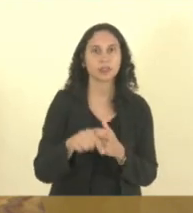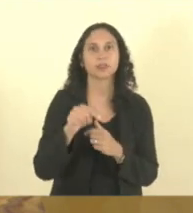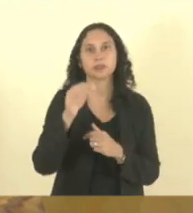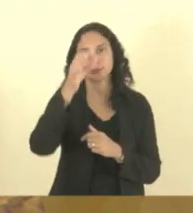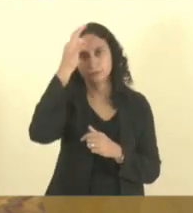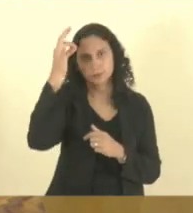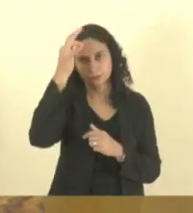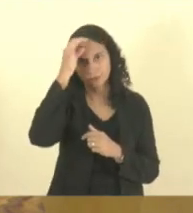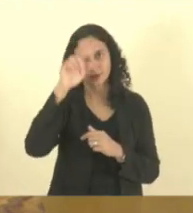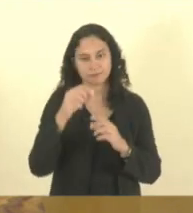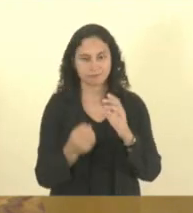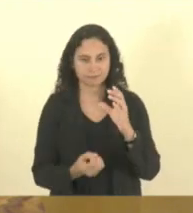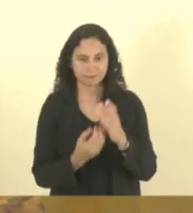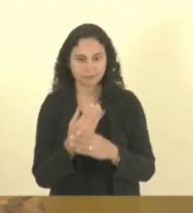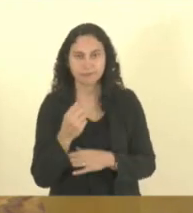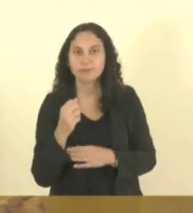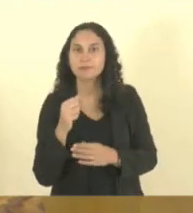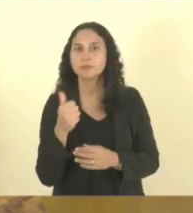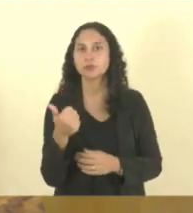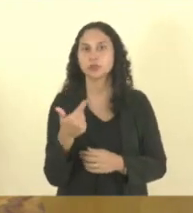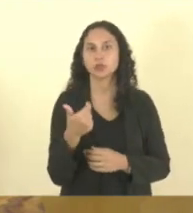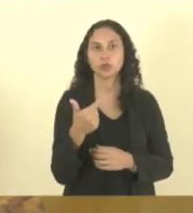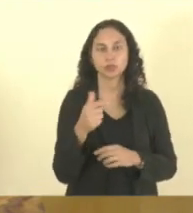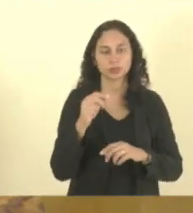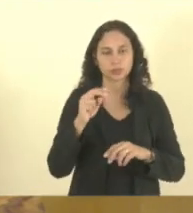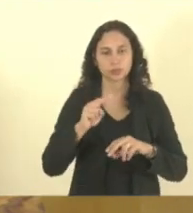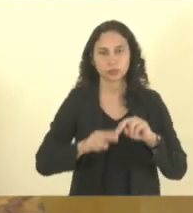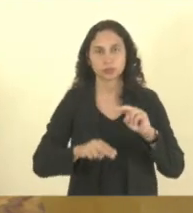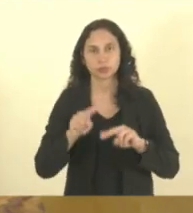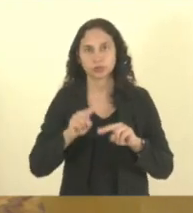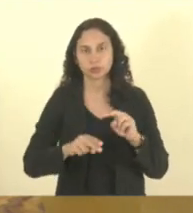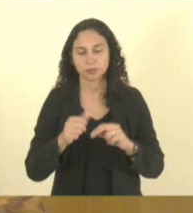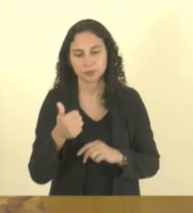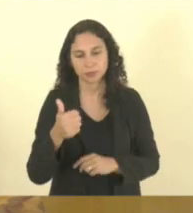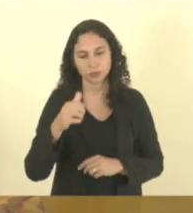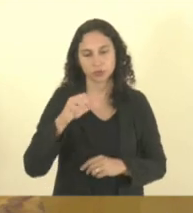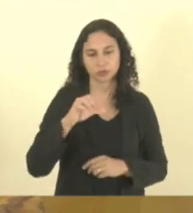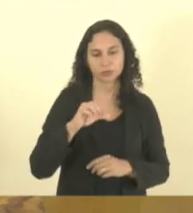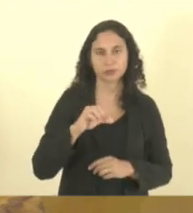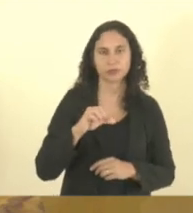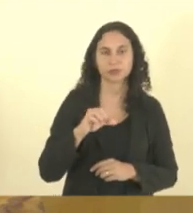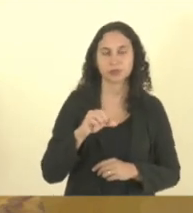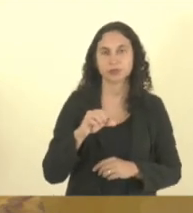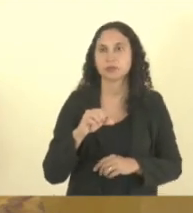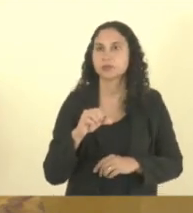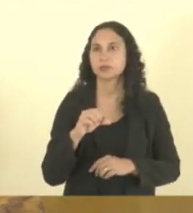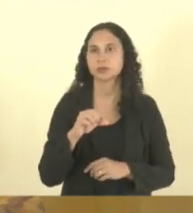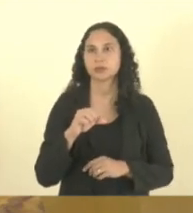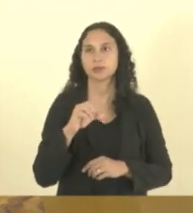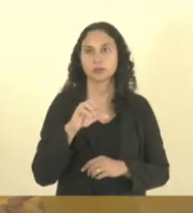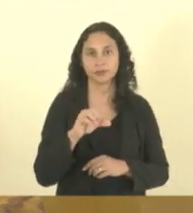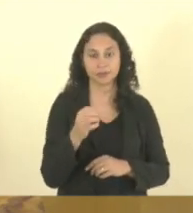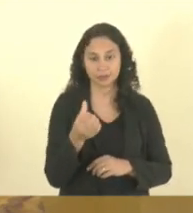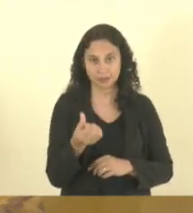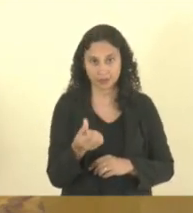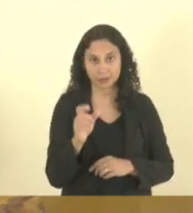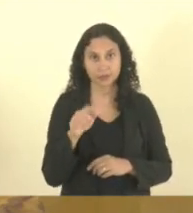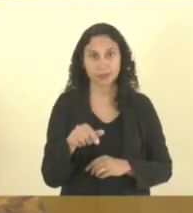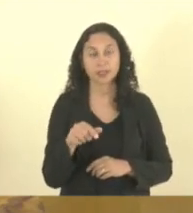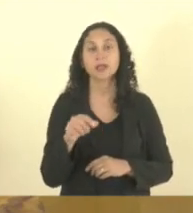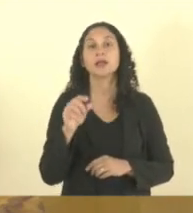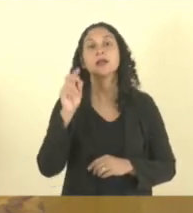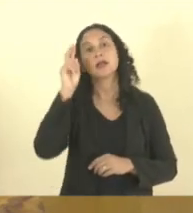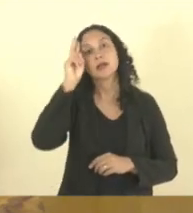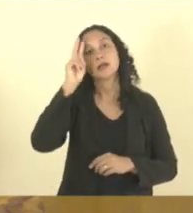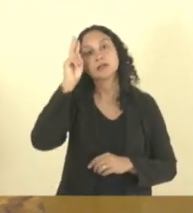fundado em 12 de junho de 1916, visando o levantamento e conservação da memória